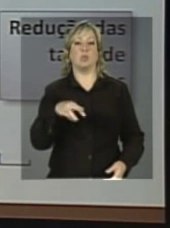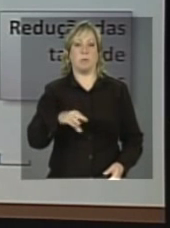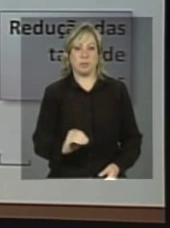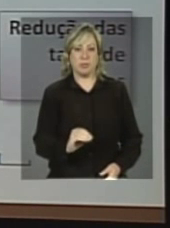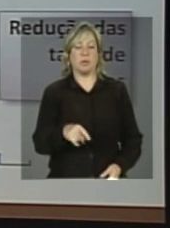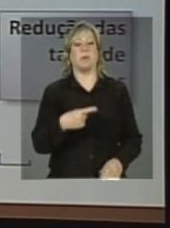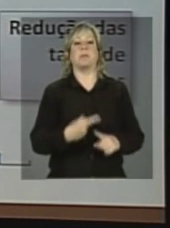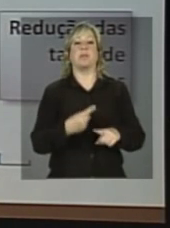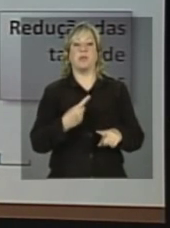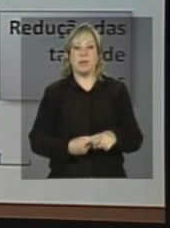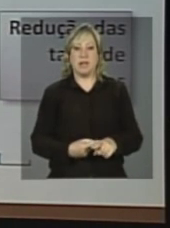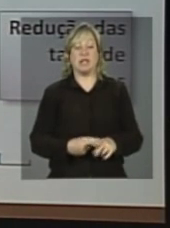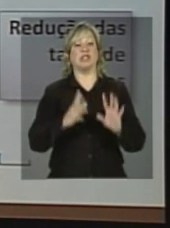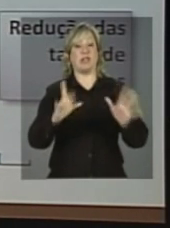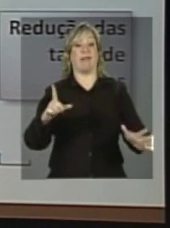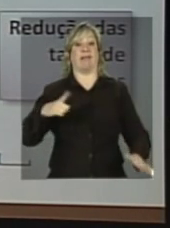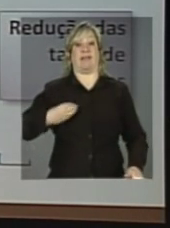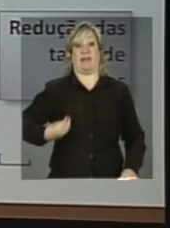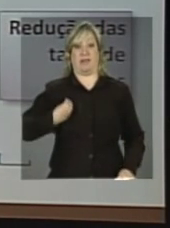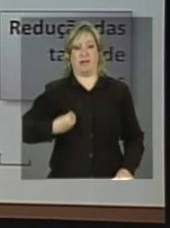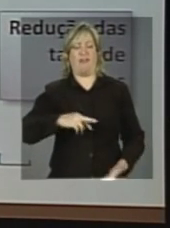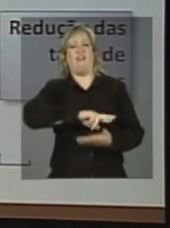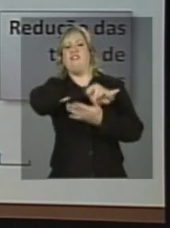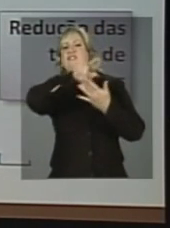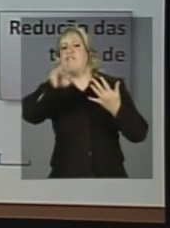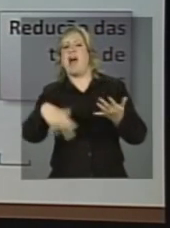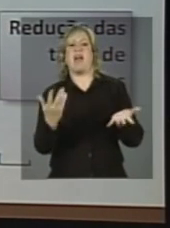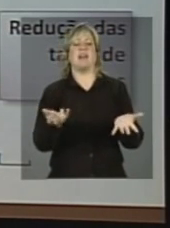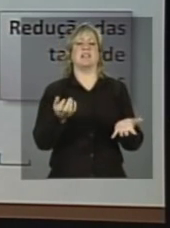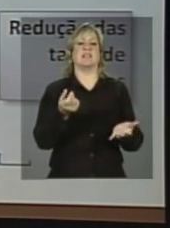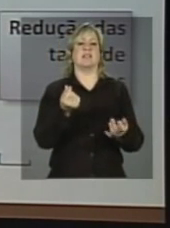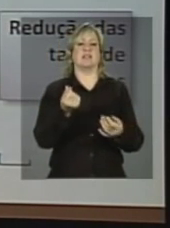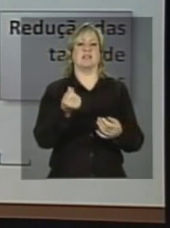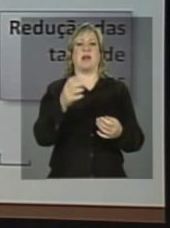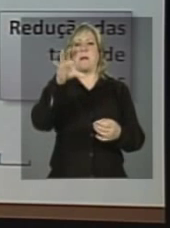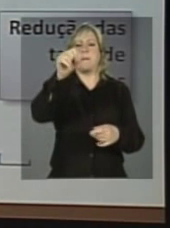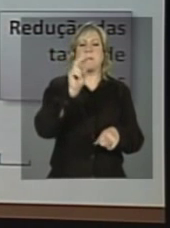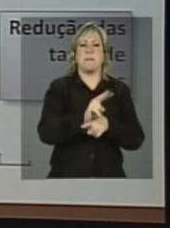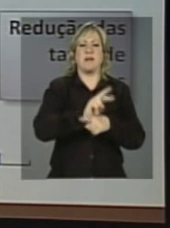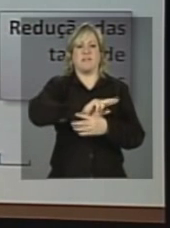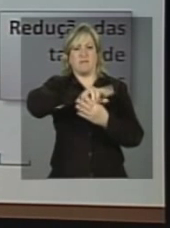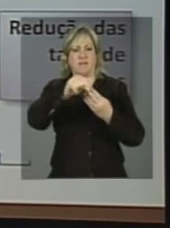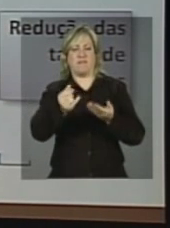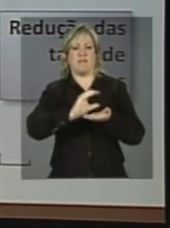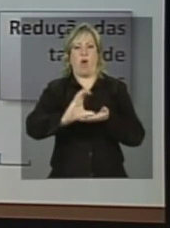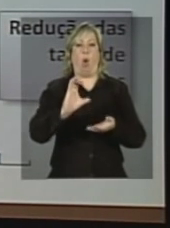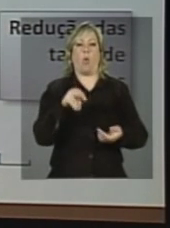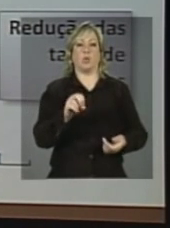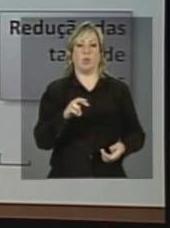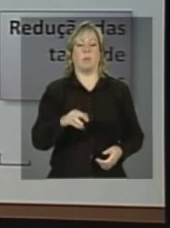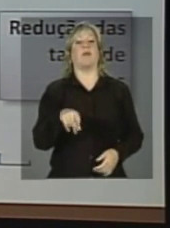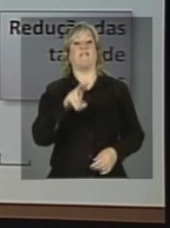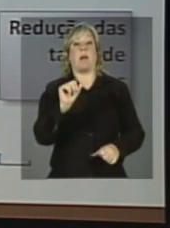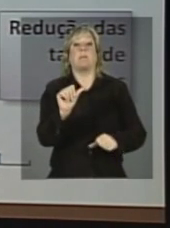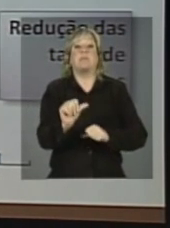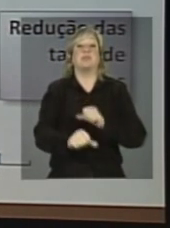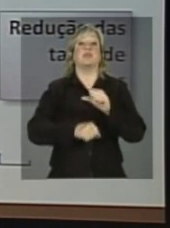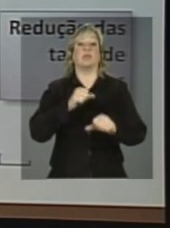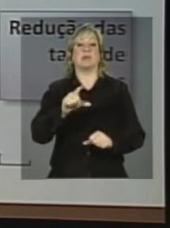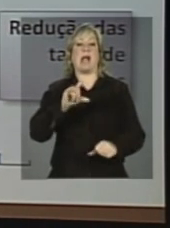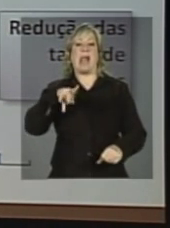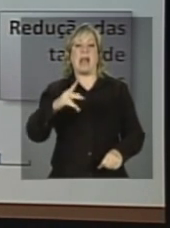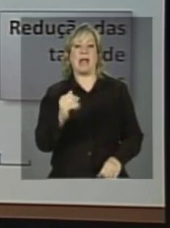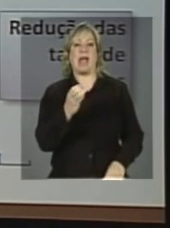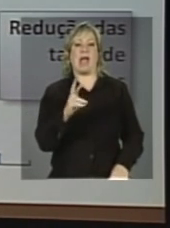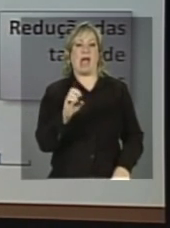mesmo porque já existem várias linhas de crédito financiando o consumo, será transformada em linhas